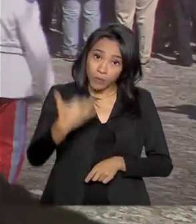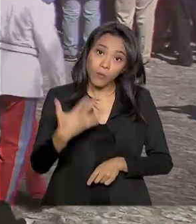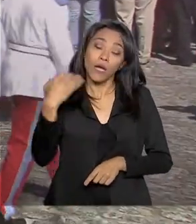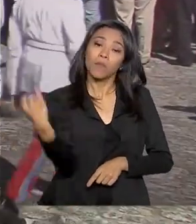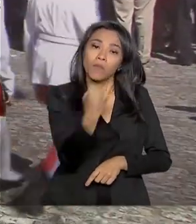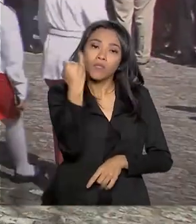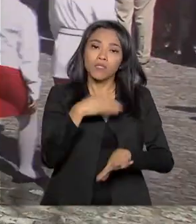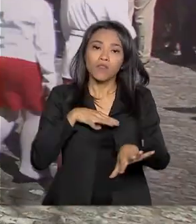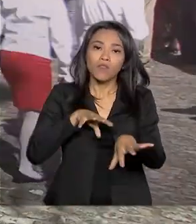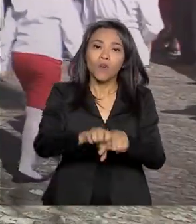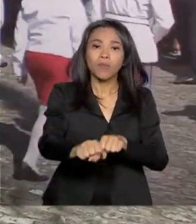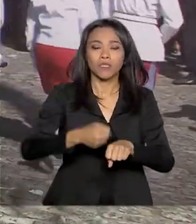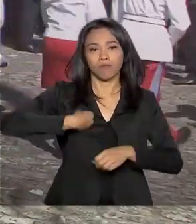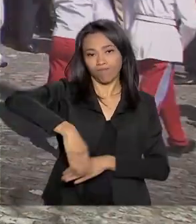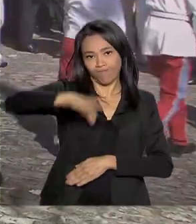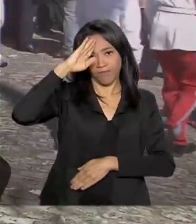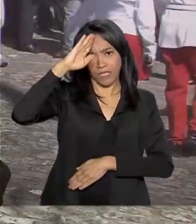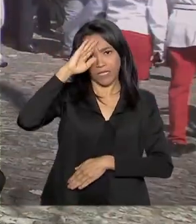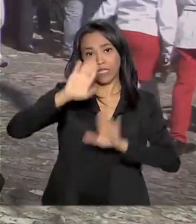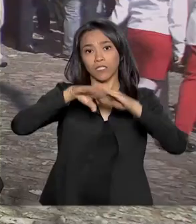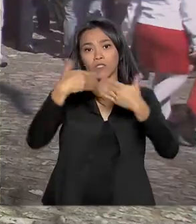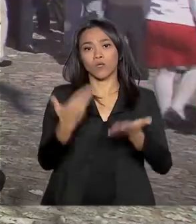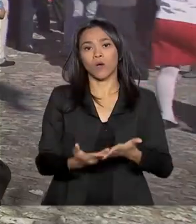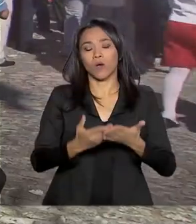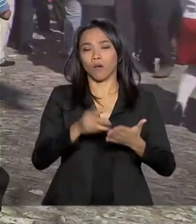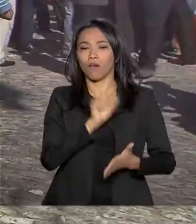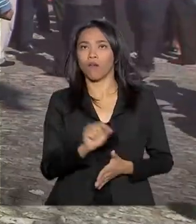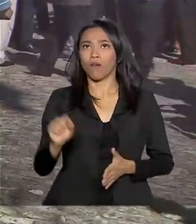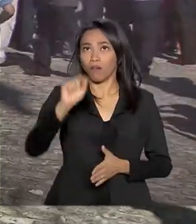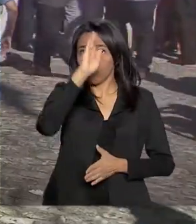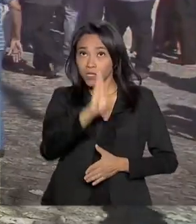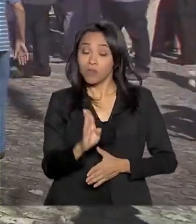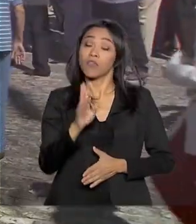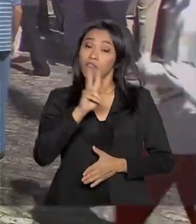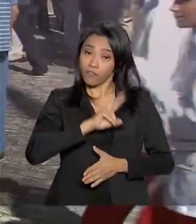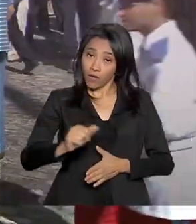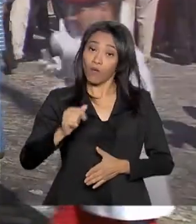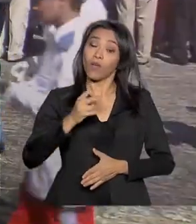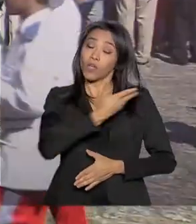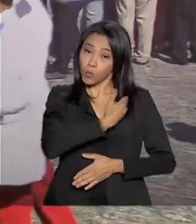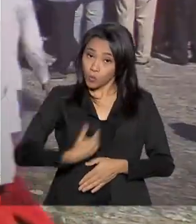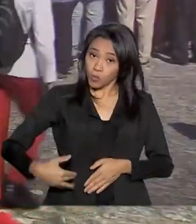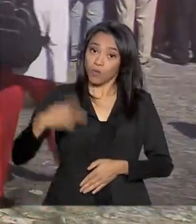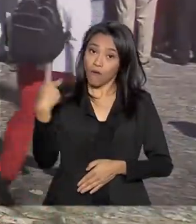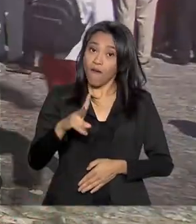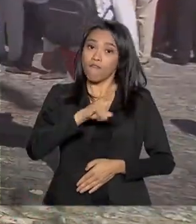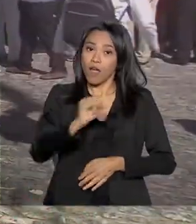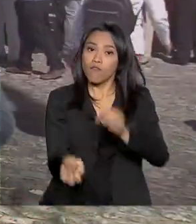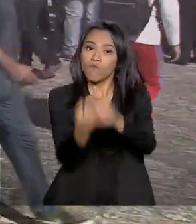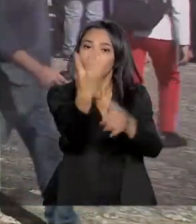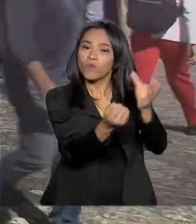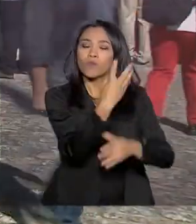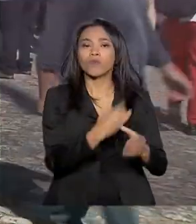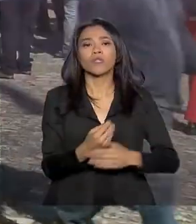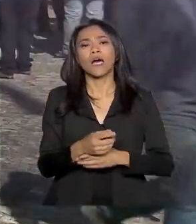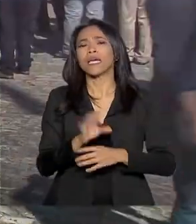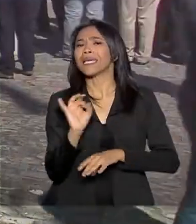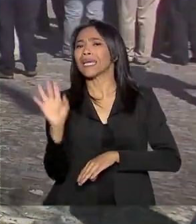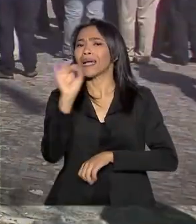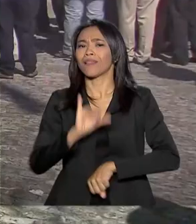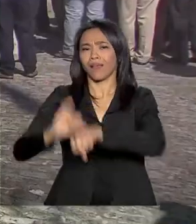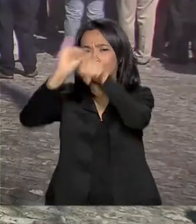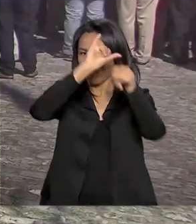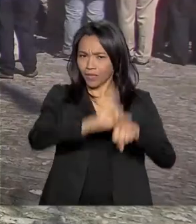nas escolas do país e garantiu que no seu governo, cada capital brasileira vai ter pelo menos uma escola militar e a maior